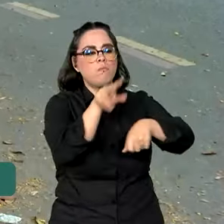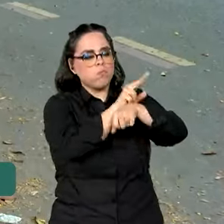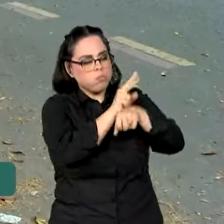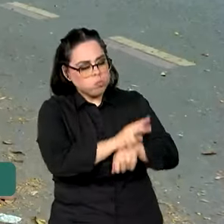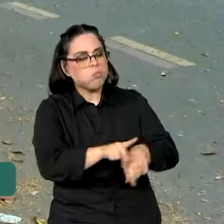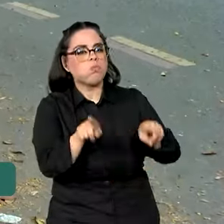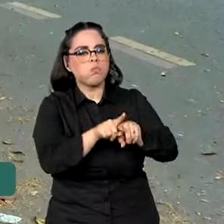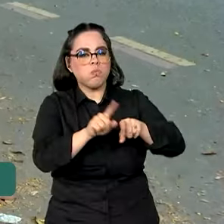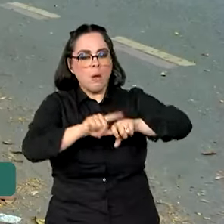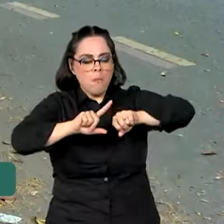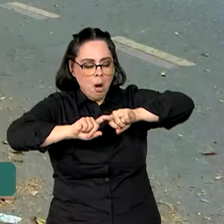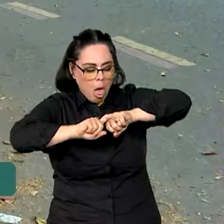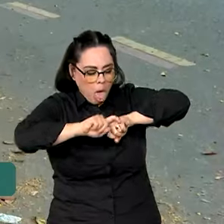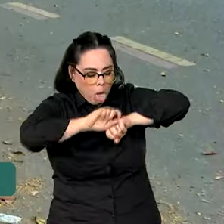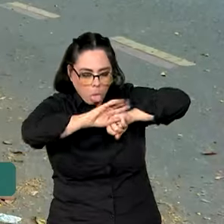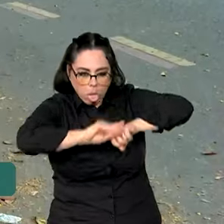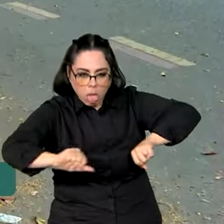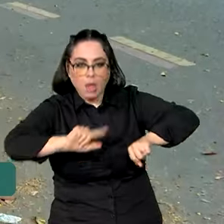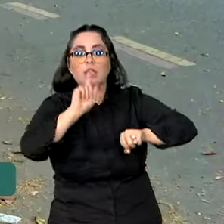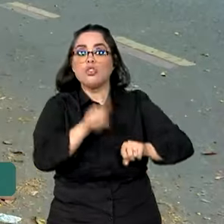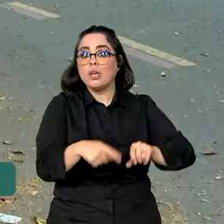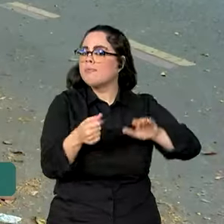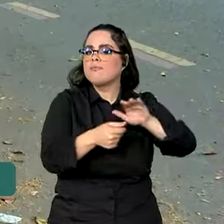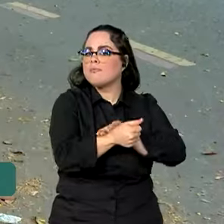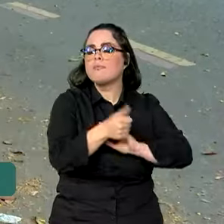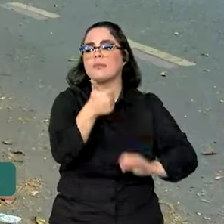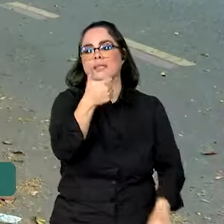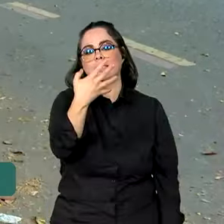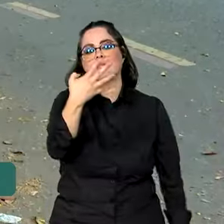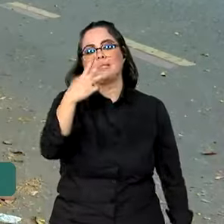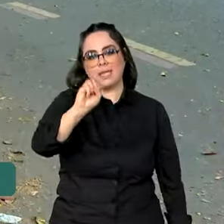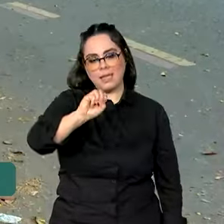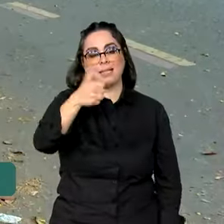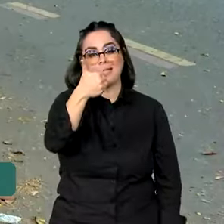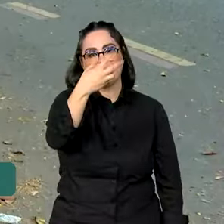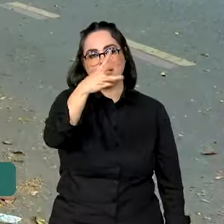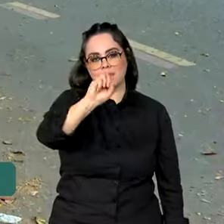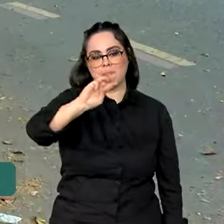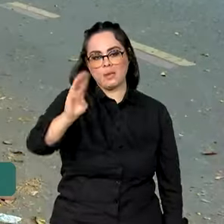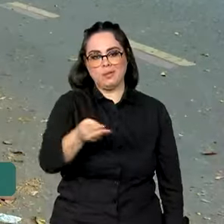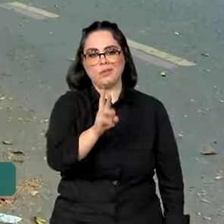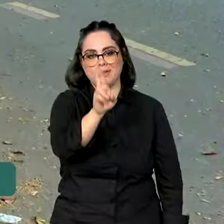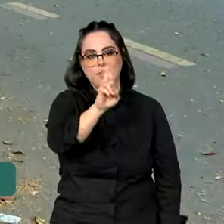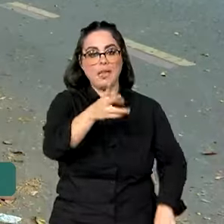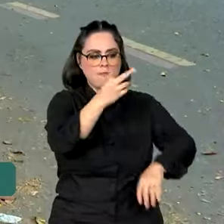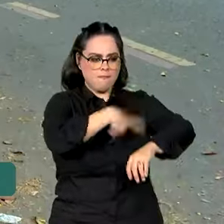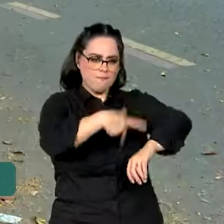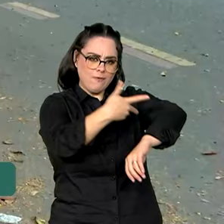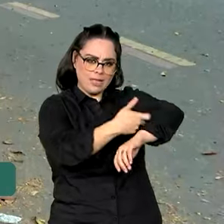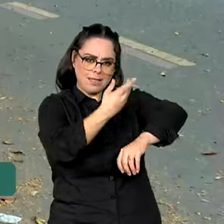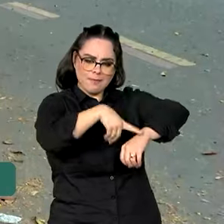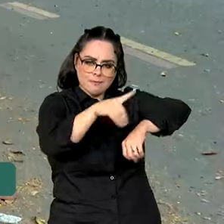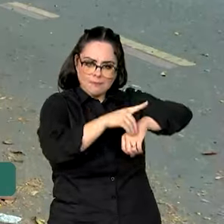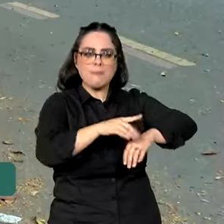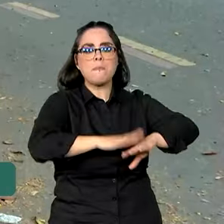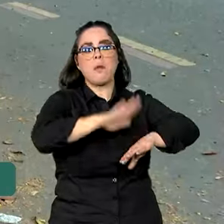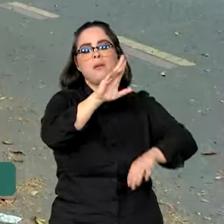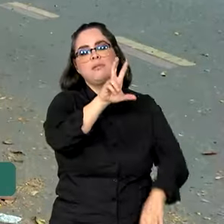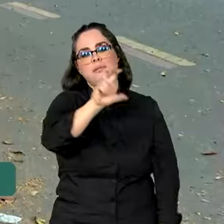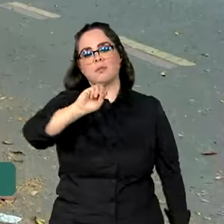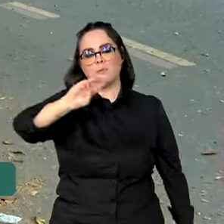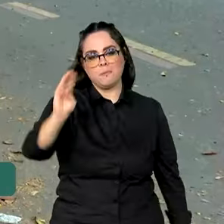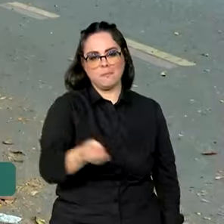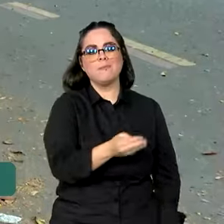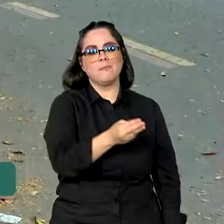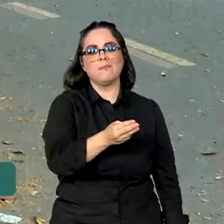e biolarvicidas foram em torno de 130 milhões de reais. E para vacinação contra a dengue, mais de 500 milhões de reais